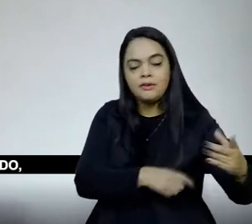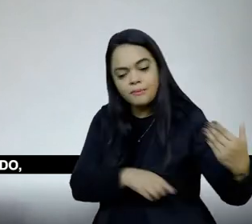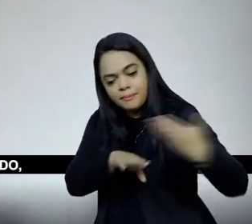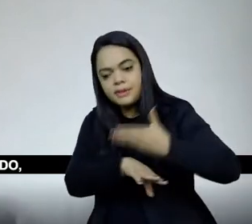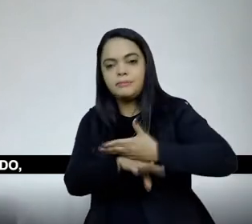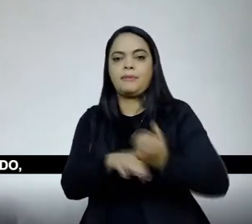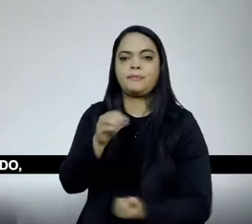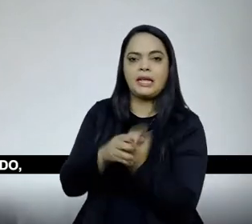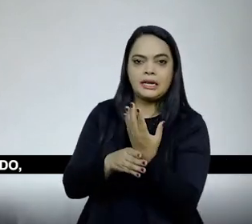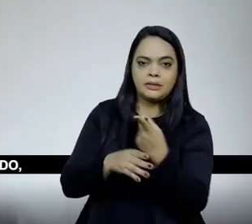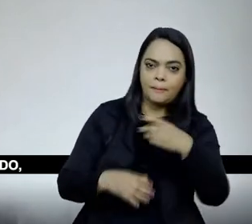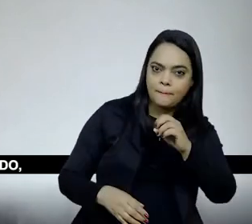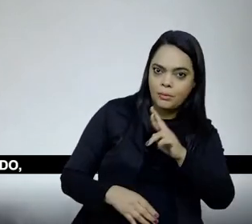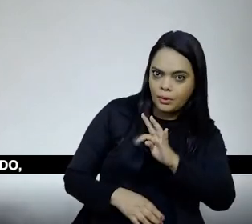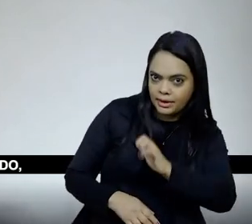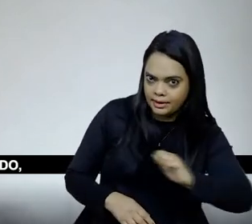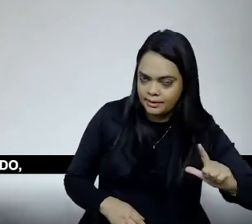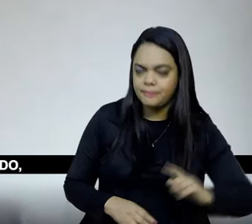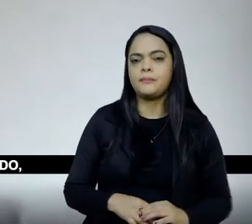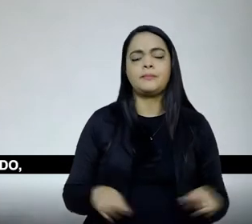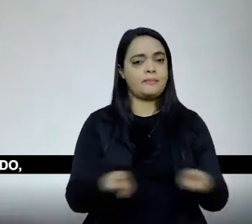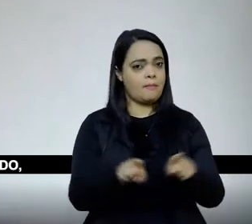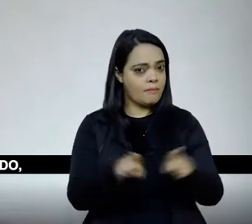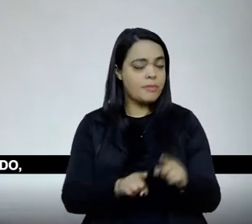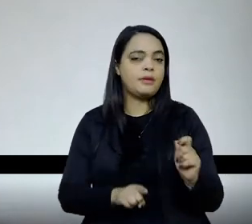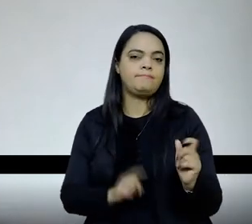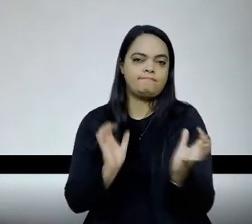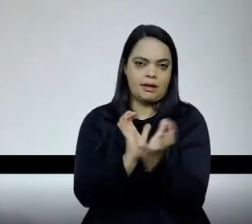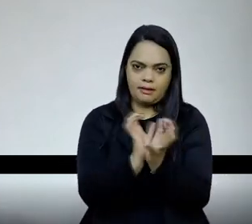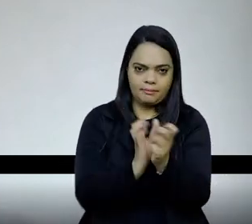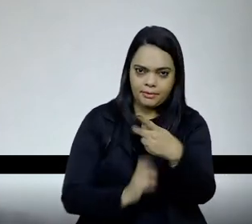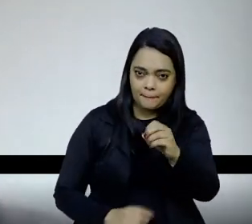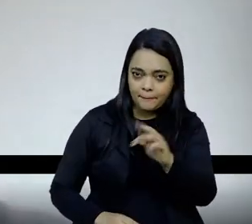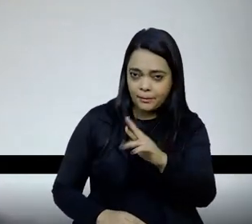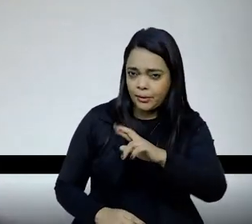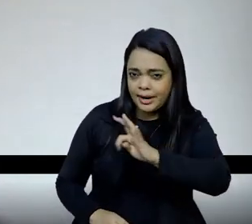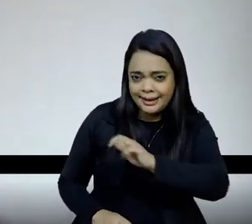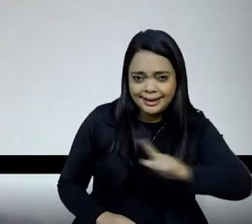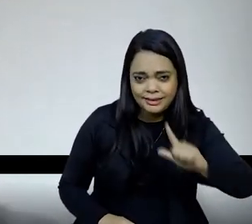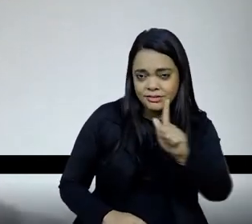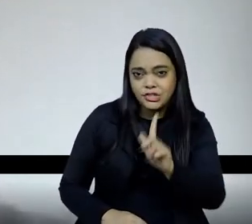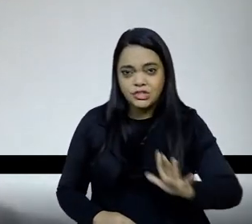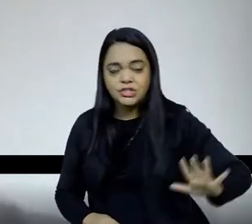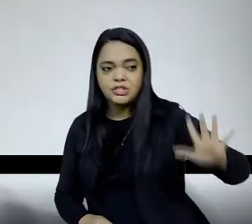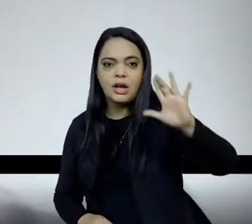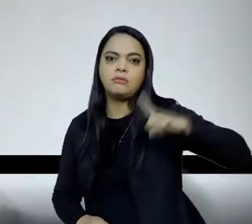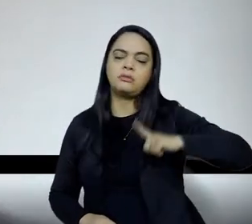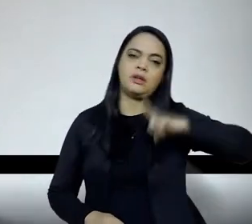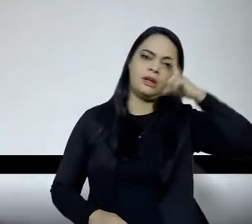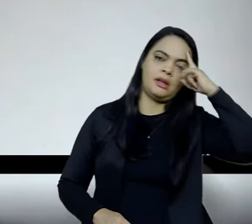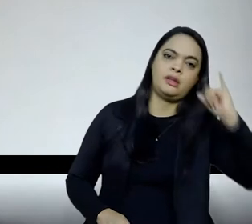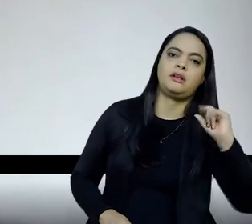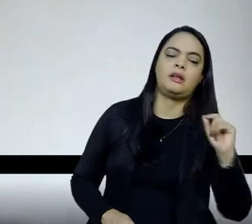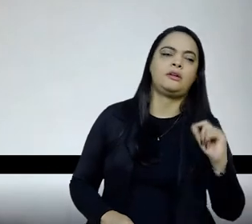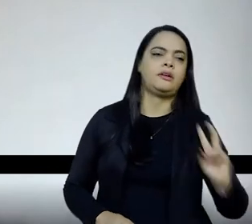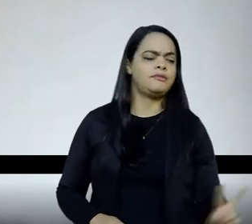tínhamos também, e, de certa forma, acho que a equipe do portal como um todo ainda mantém essa ideia de, quem sabe, mobilizar as